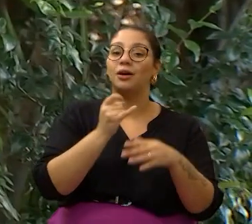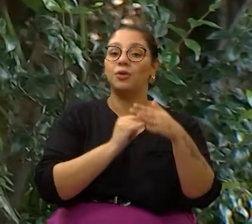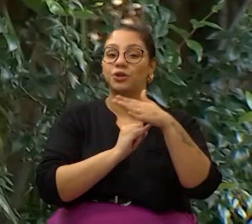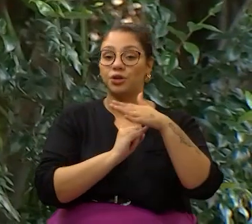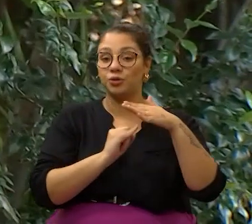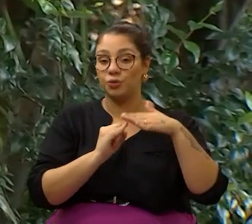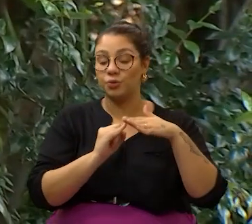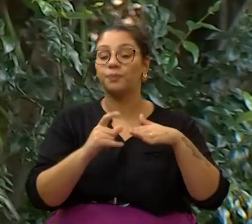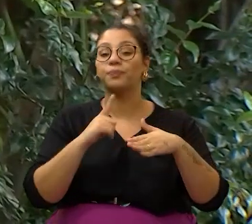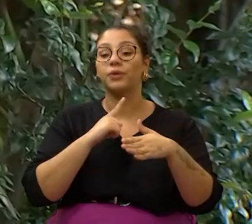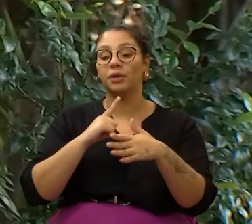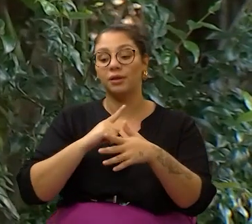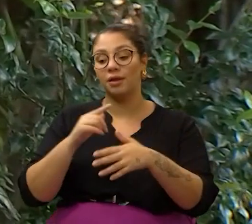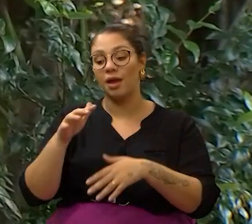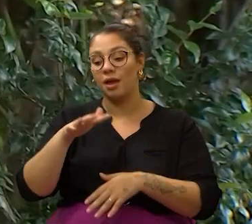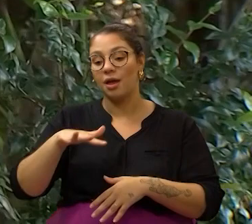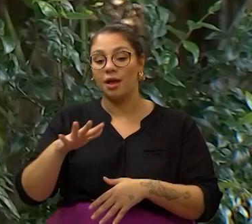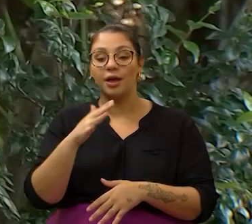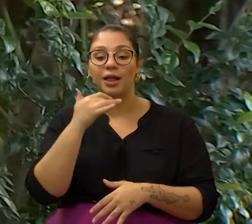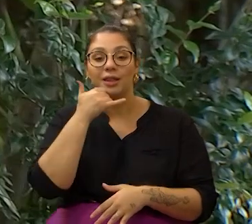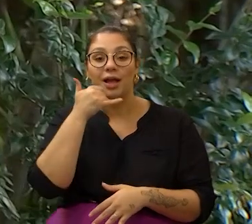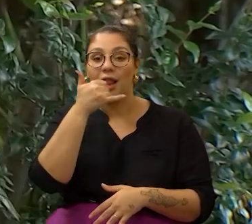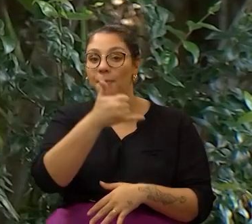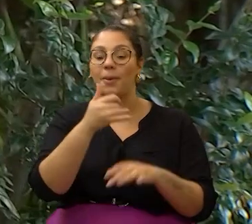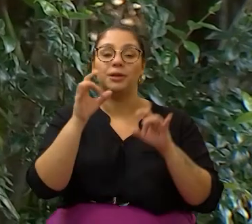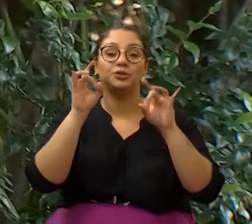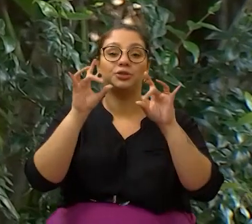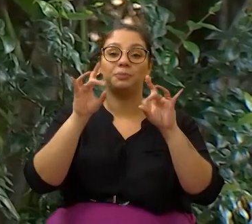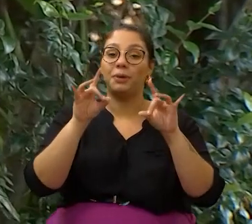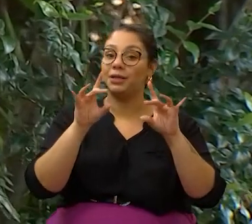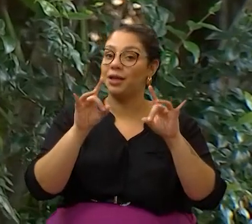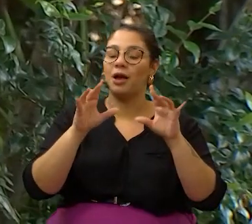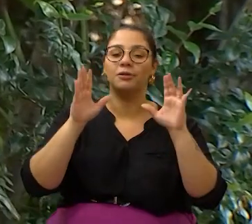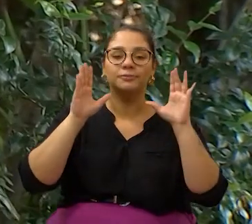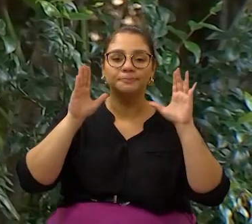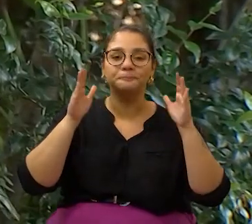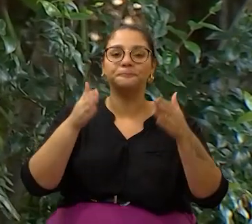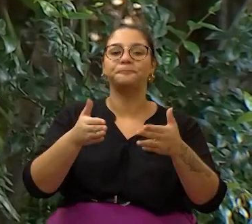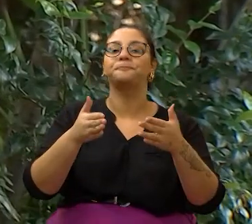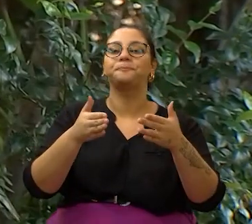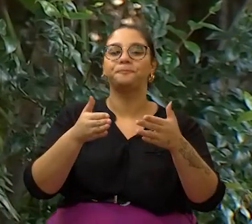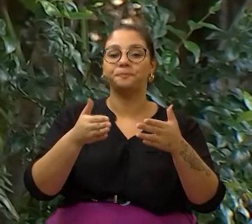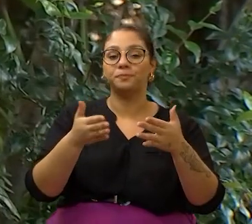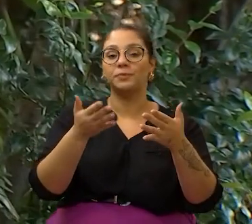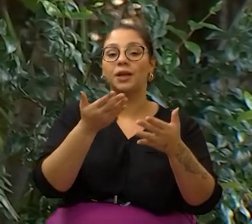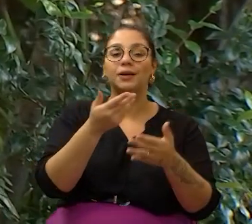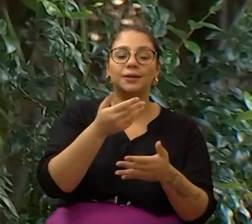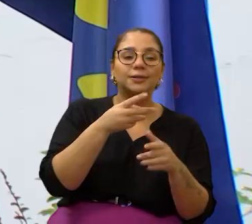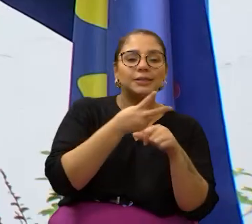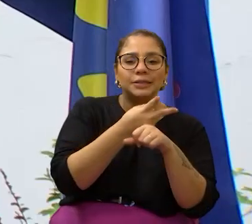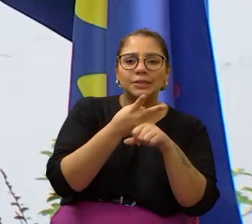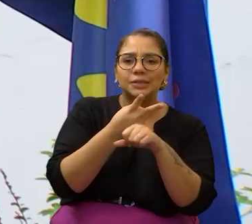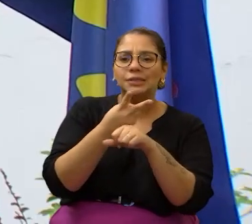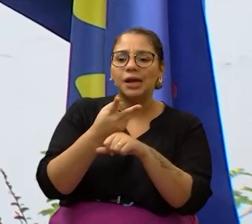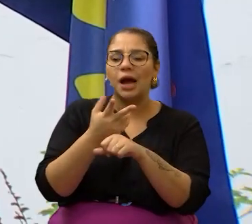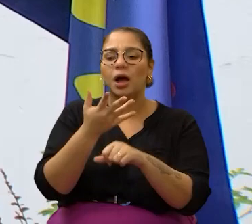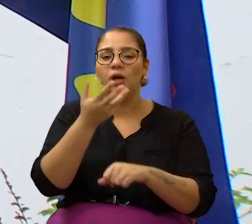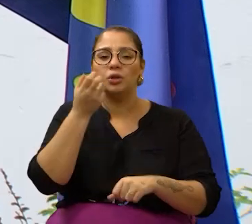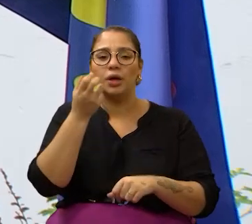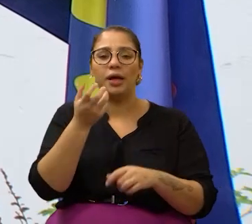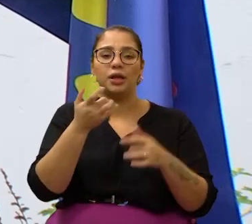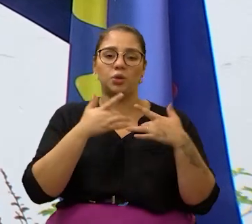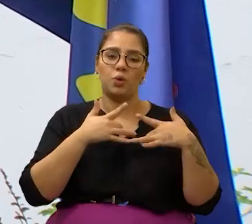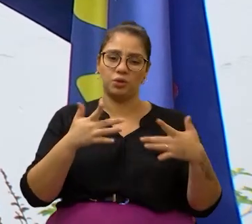conta com um setor de telemarketing, especialmente dedicado na busca de doações. A gente